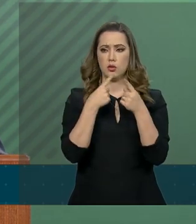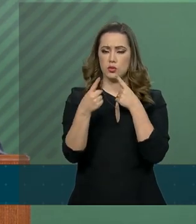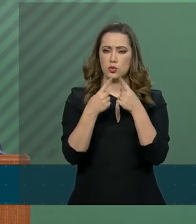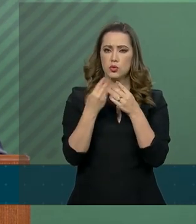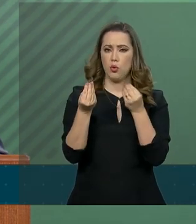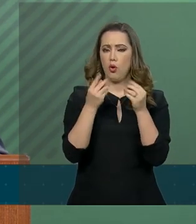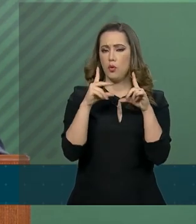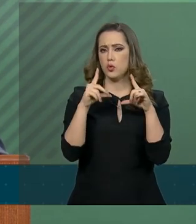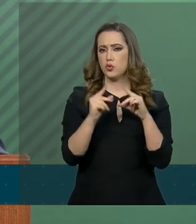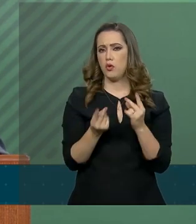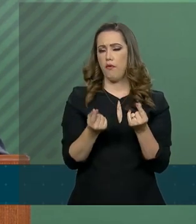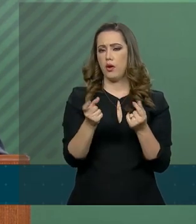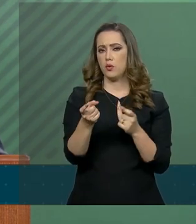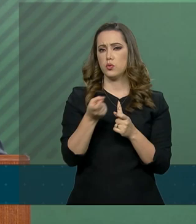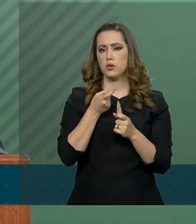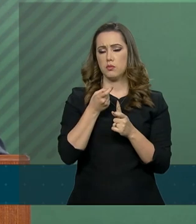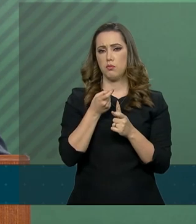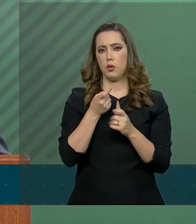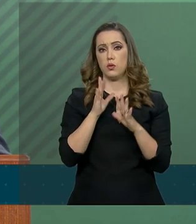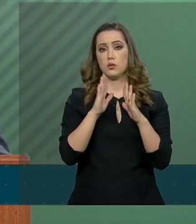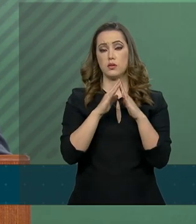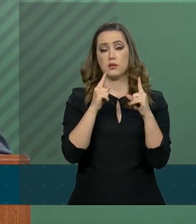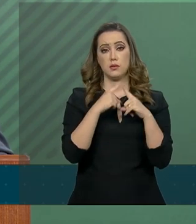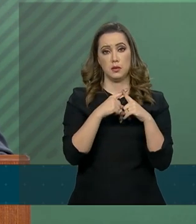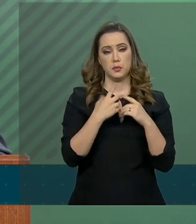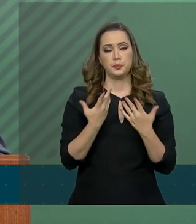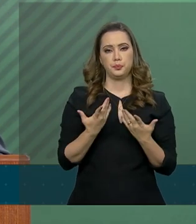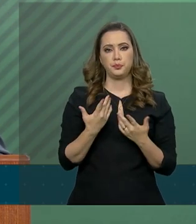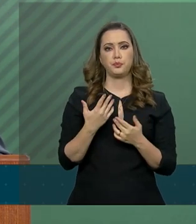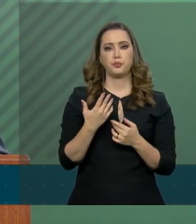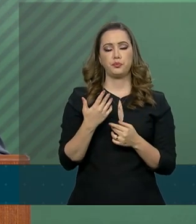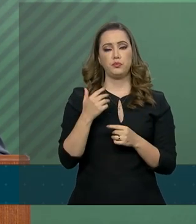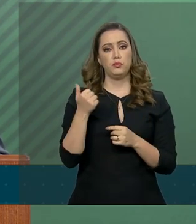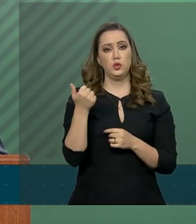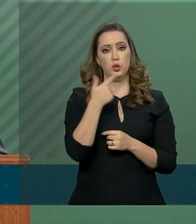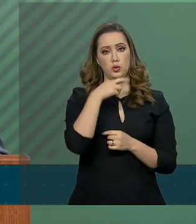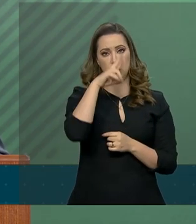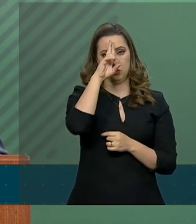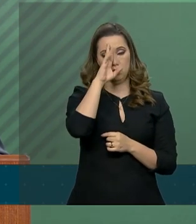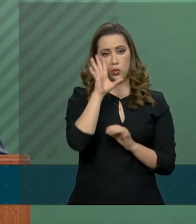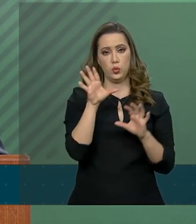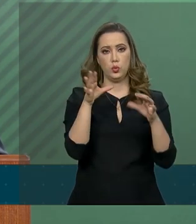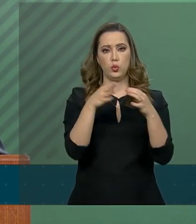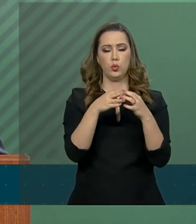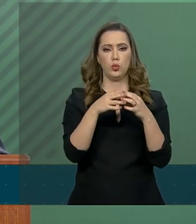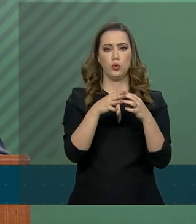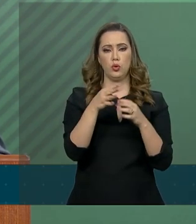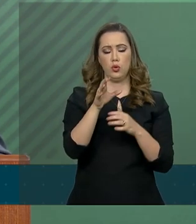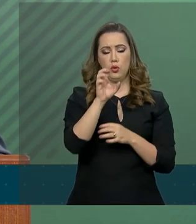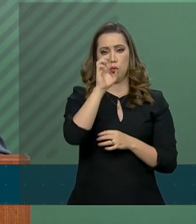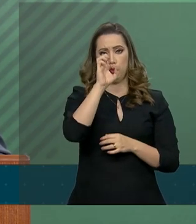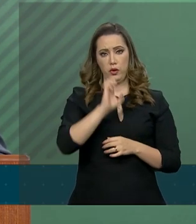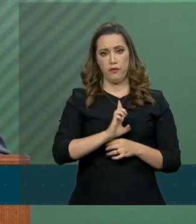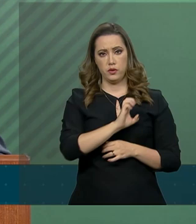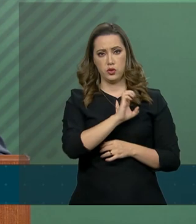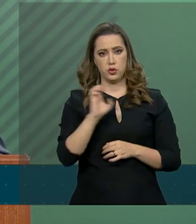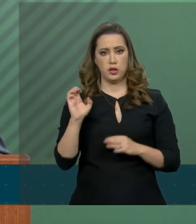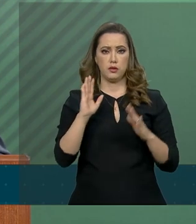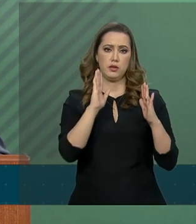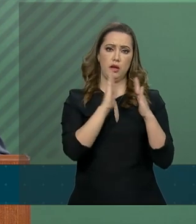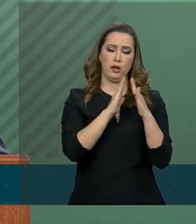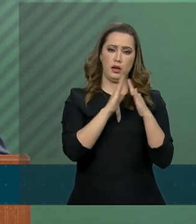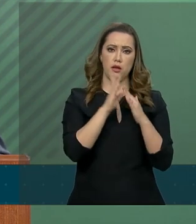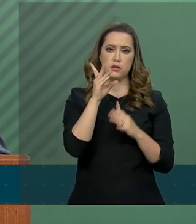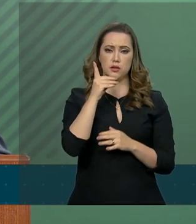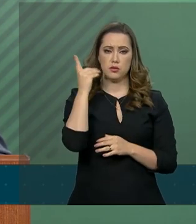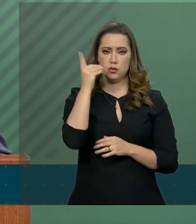religiosos, e em seguida, às 12h, ocorreu um almoço com a bancada evangélica na casa do deputado